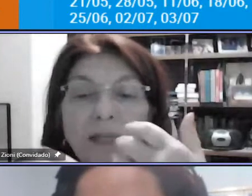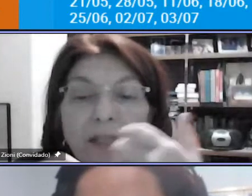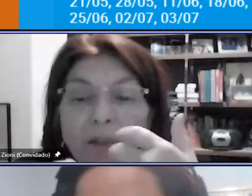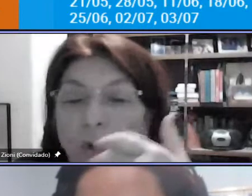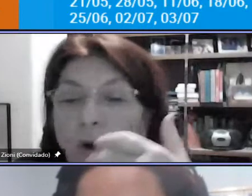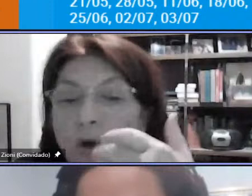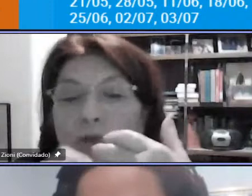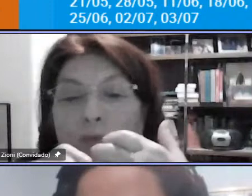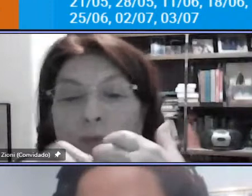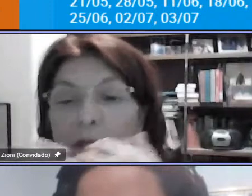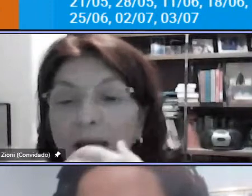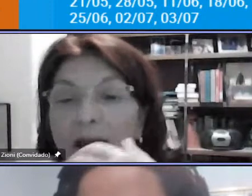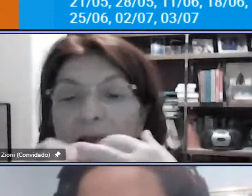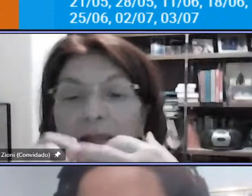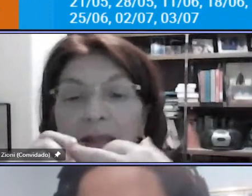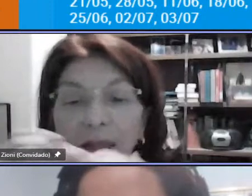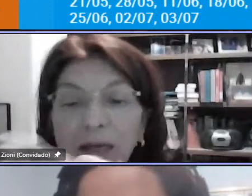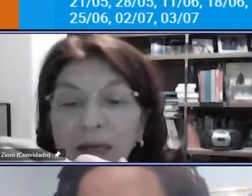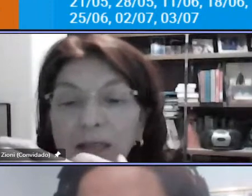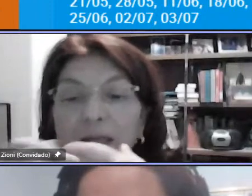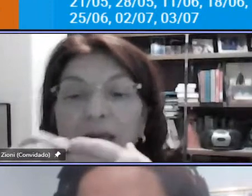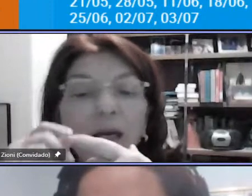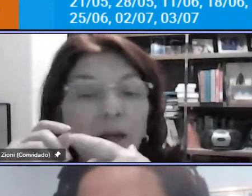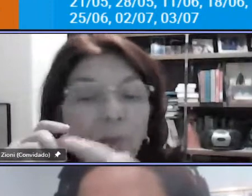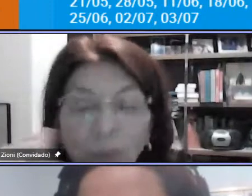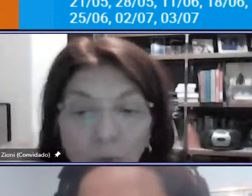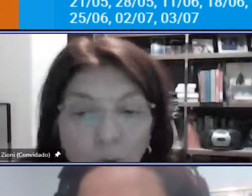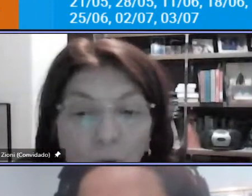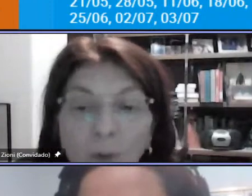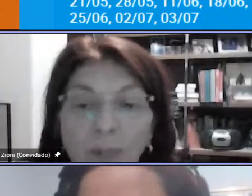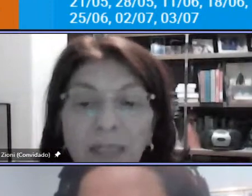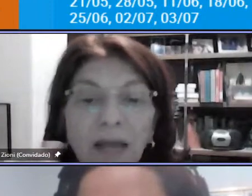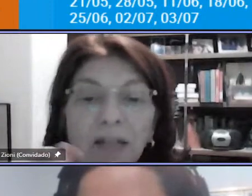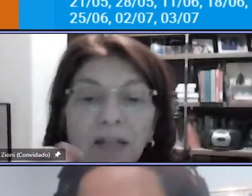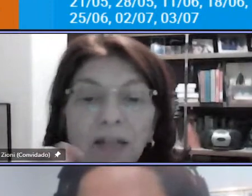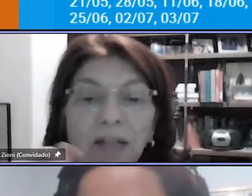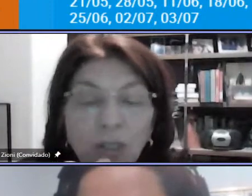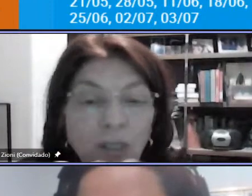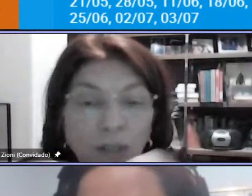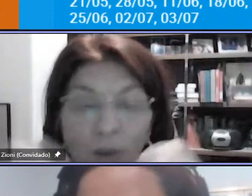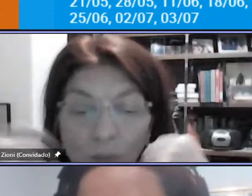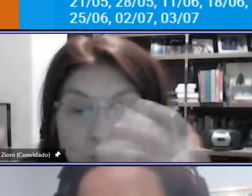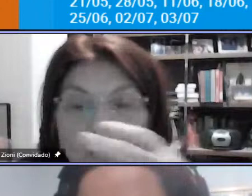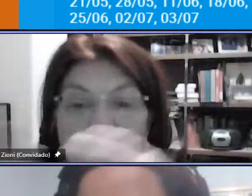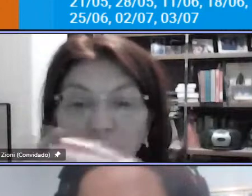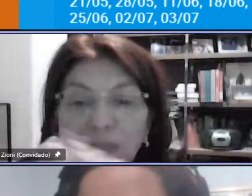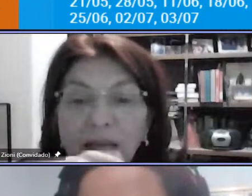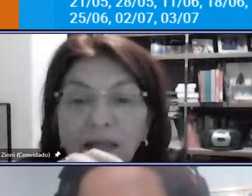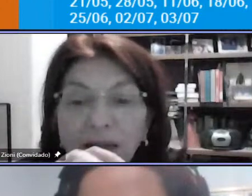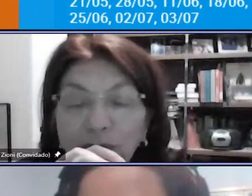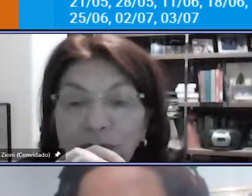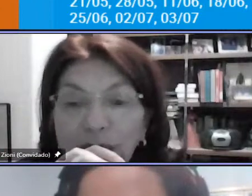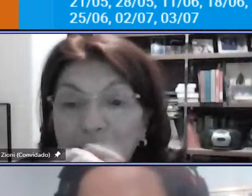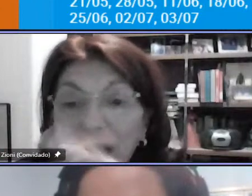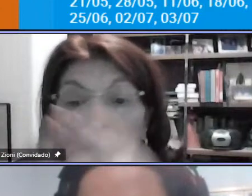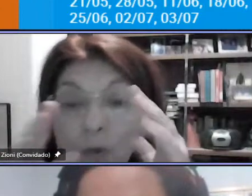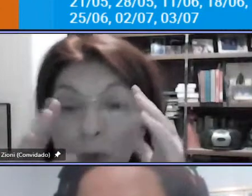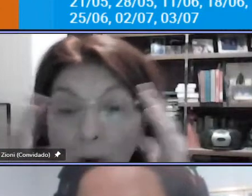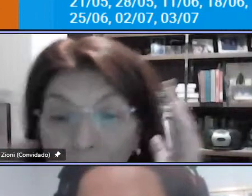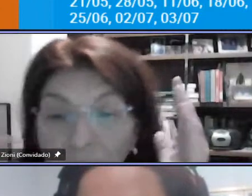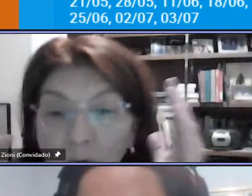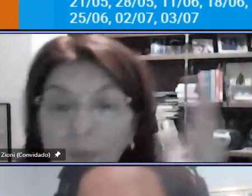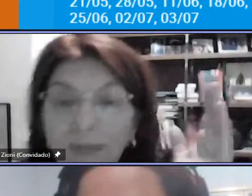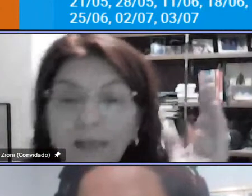ele idoso mulher criança com mobilidade restringida ou com deficiência física